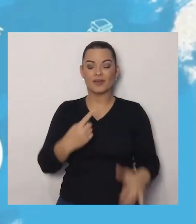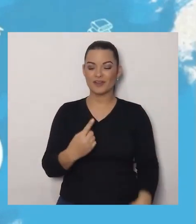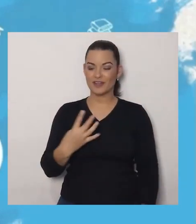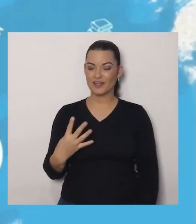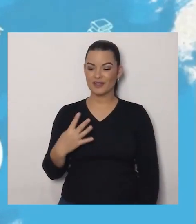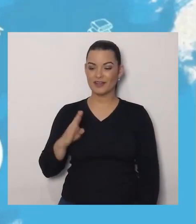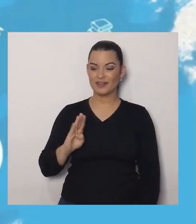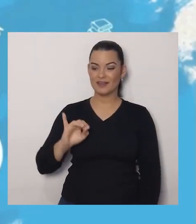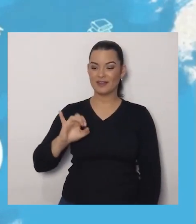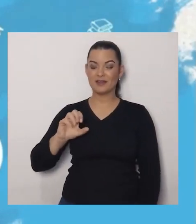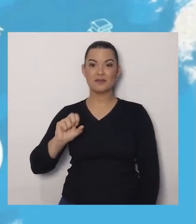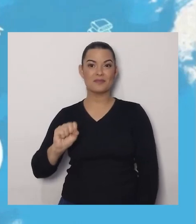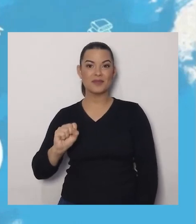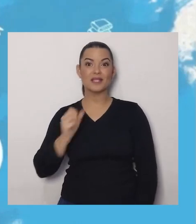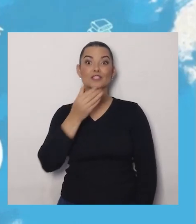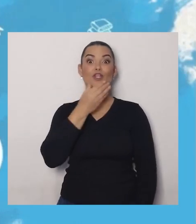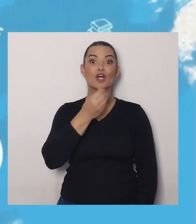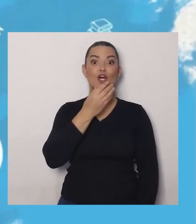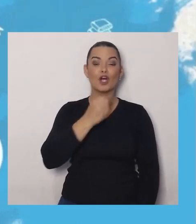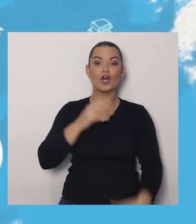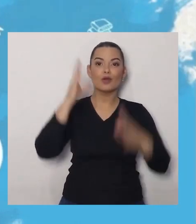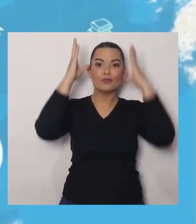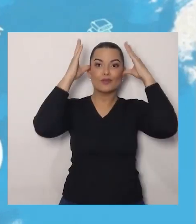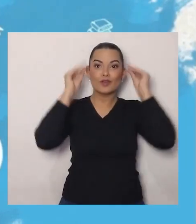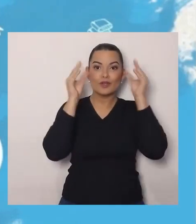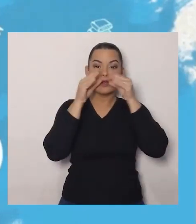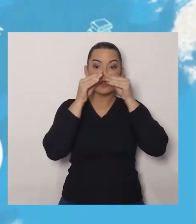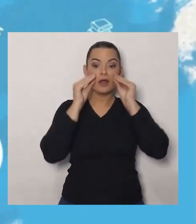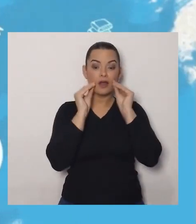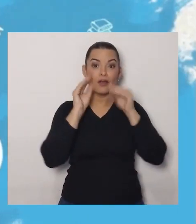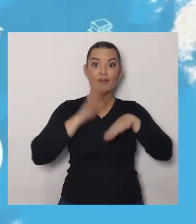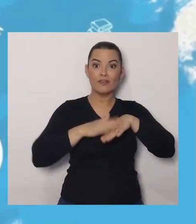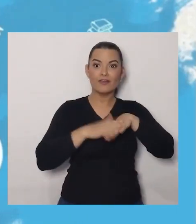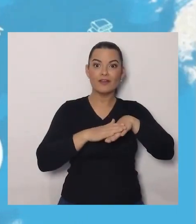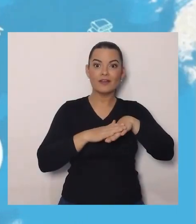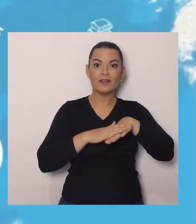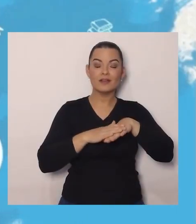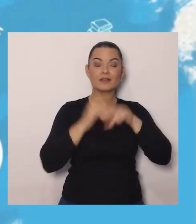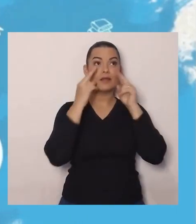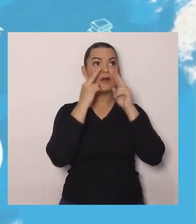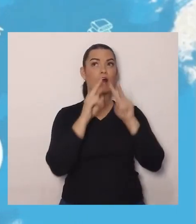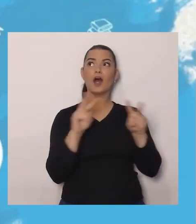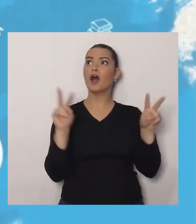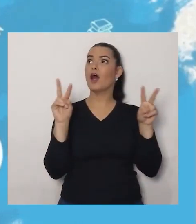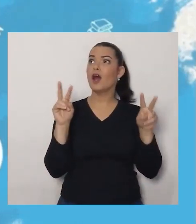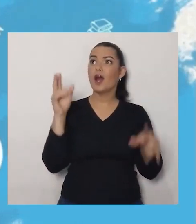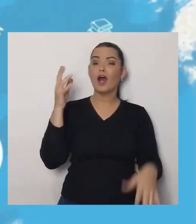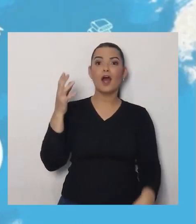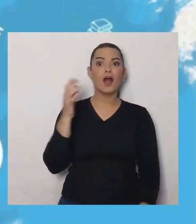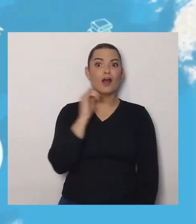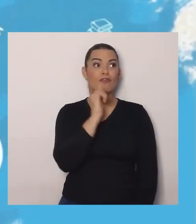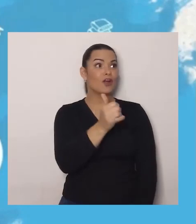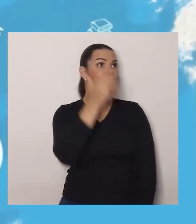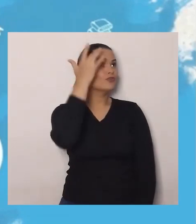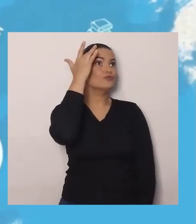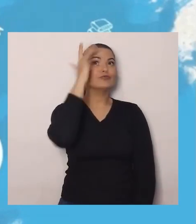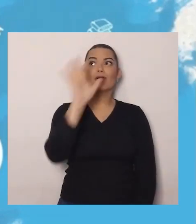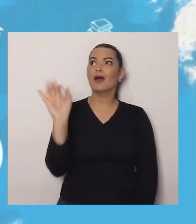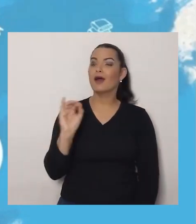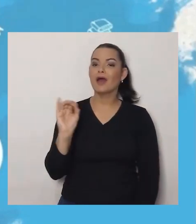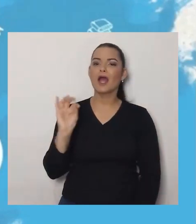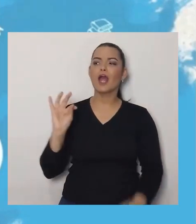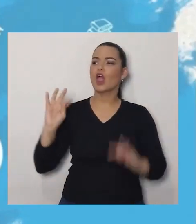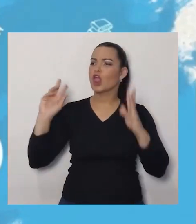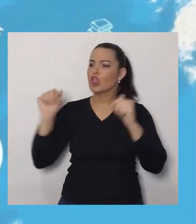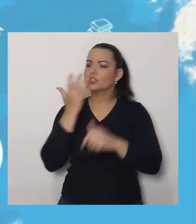14 bis. Nossa! Ela falou... Ai, eu não sabia. E todo mundo entrava dentro do 14